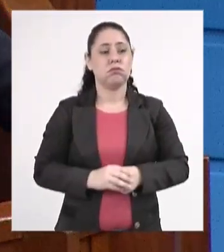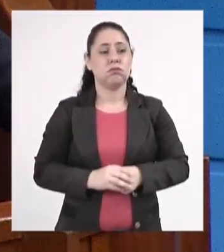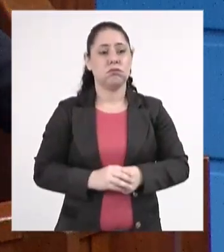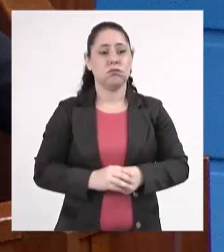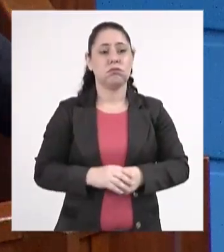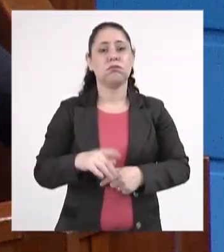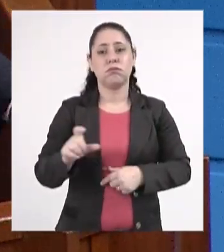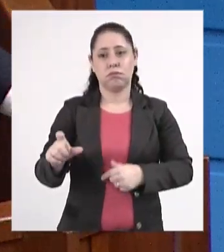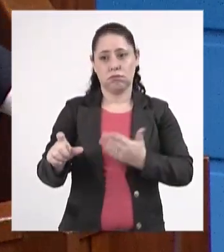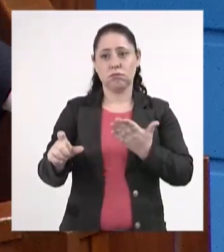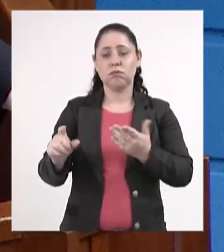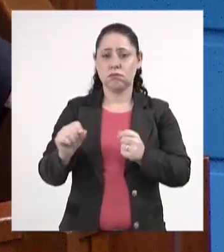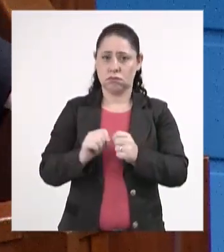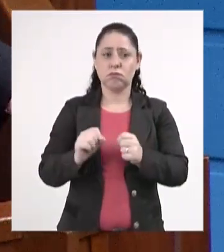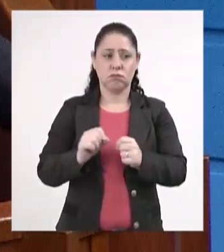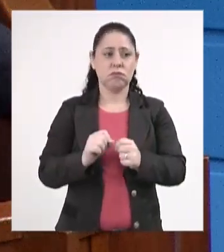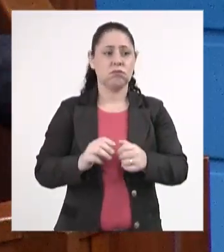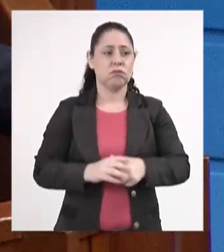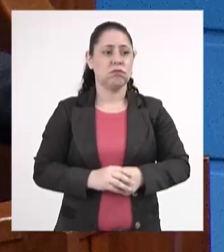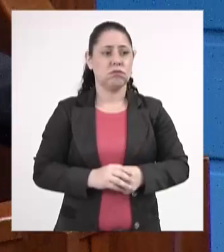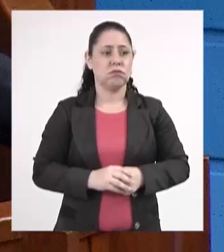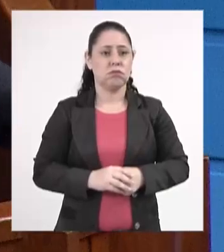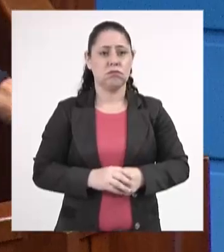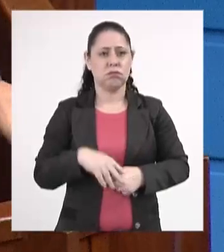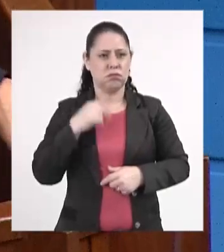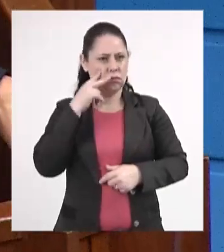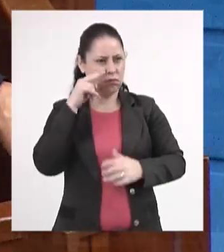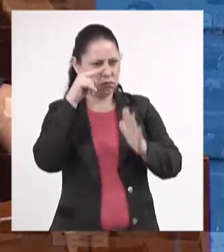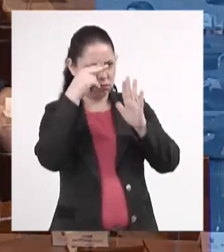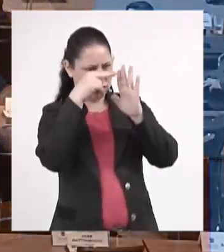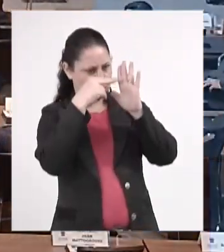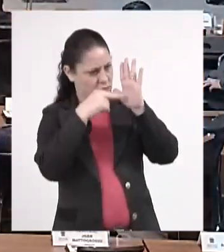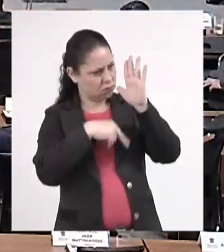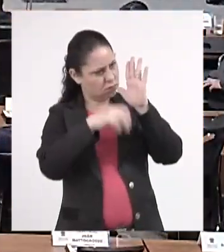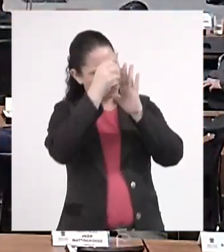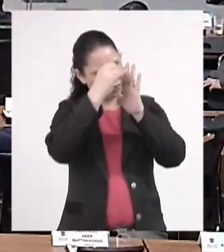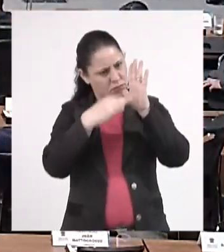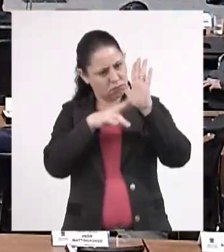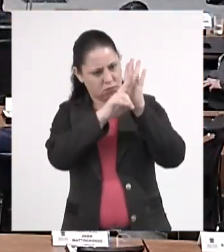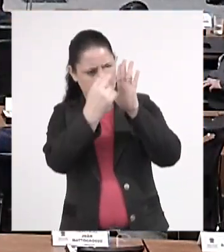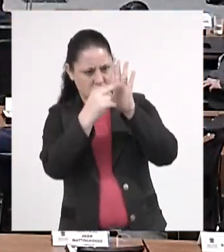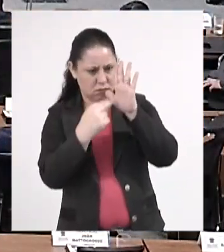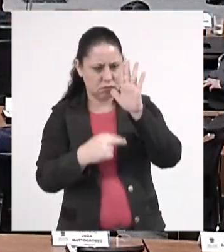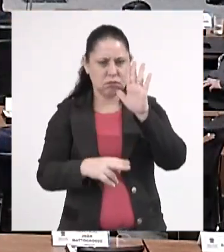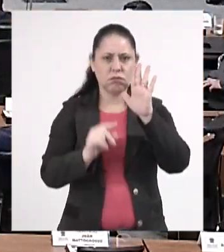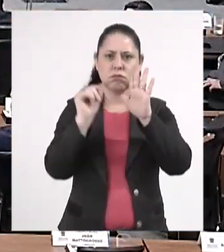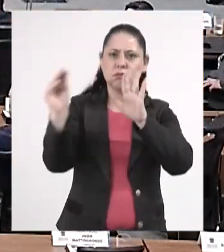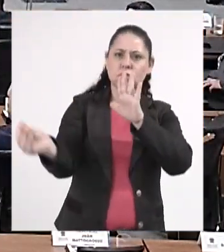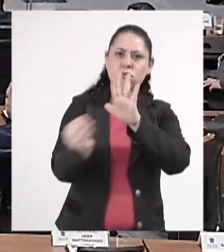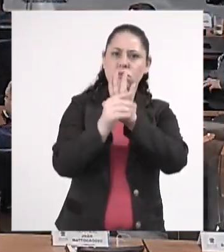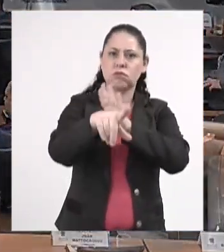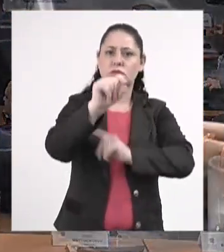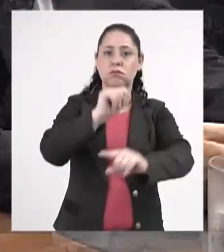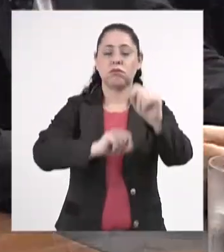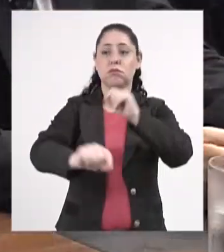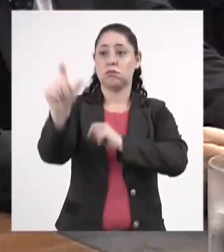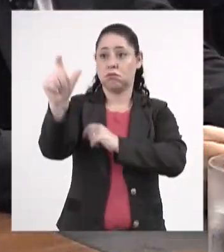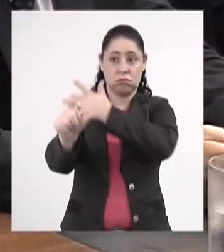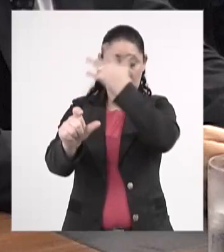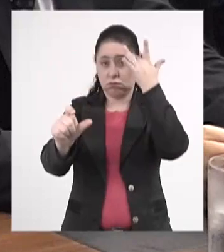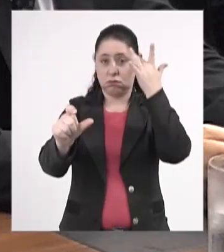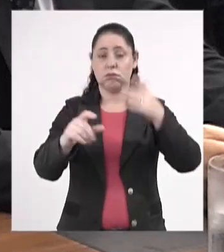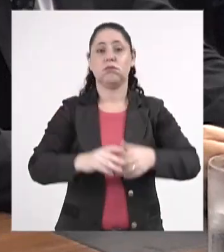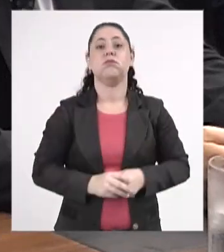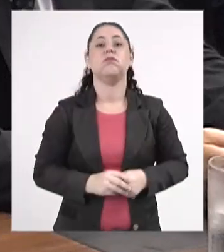parte, deputado. Que faz isso, ele observa lá todos os atos, nomeação foi nomeado, fulano de